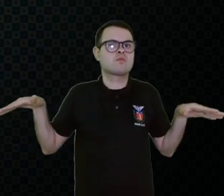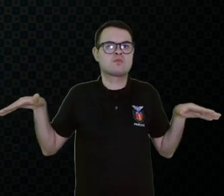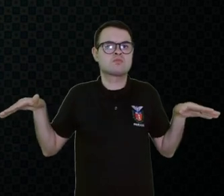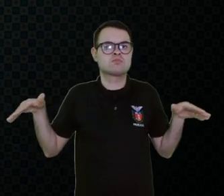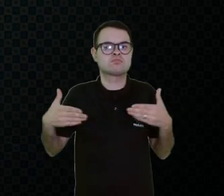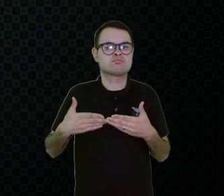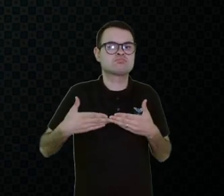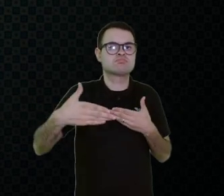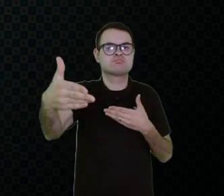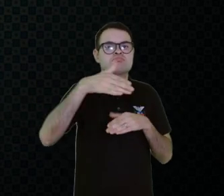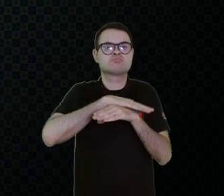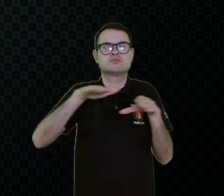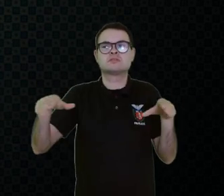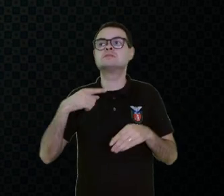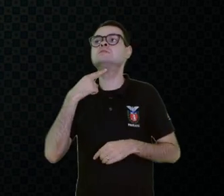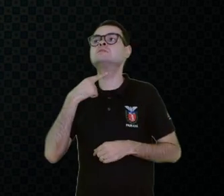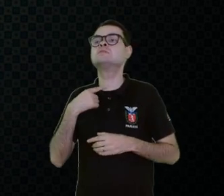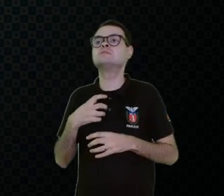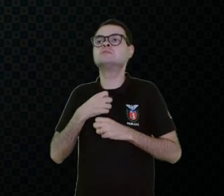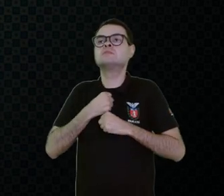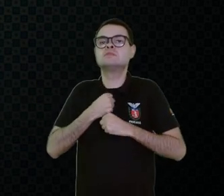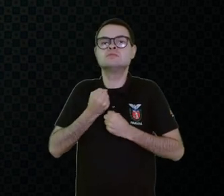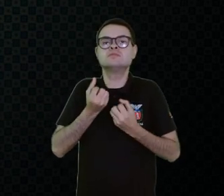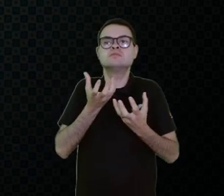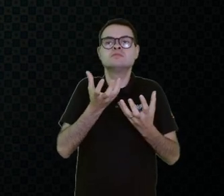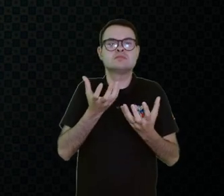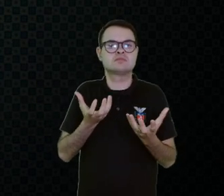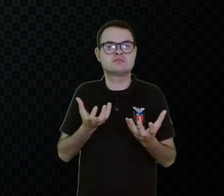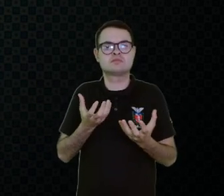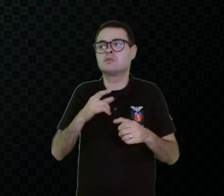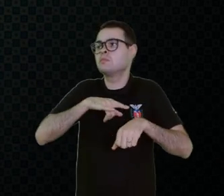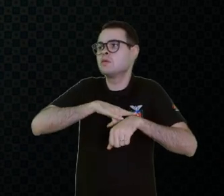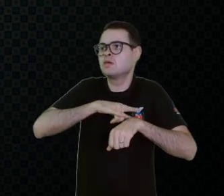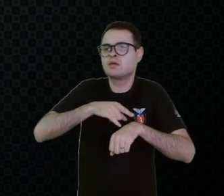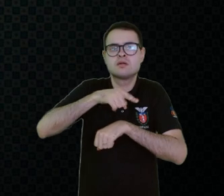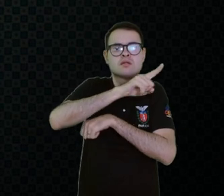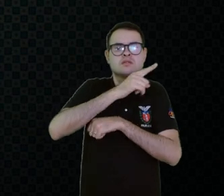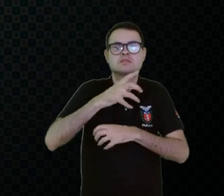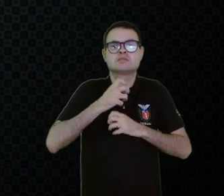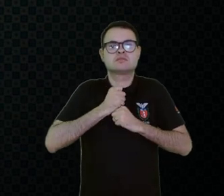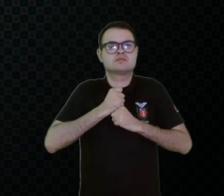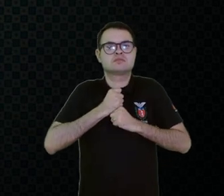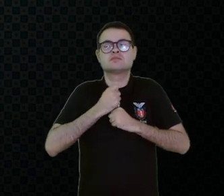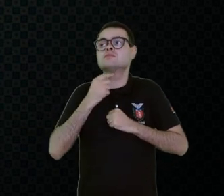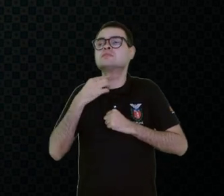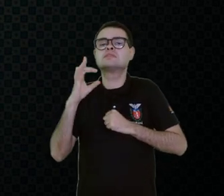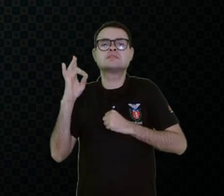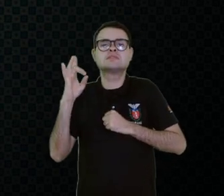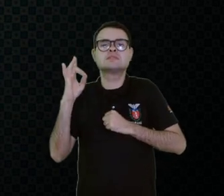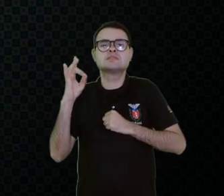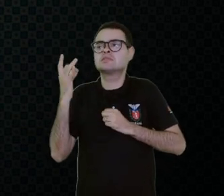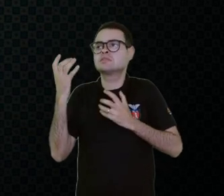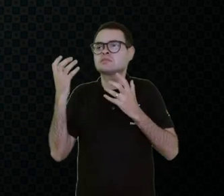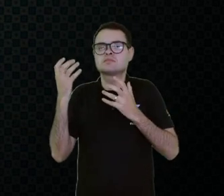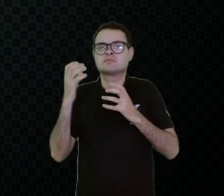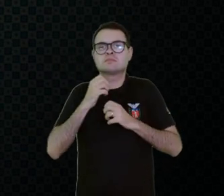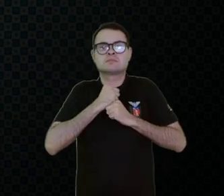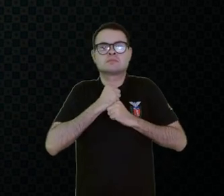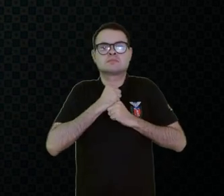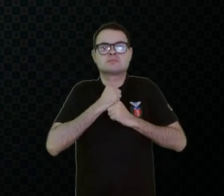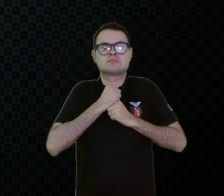Não poder expressar seus desejos? Não poder pedir para ir para o banheiro? Você está com sede e não conseguiu se comunicar?